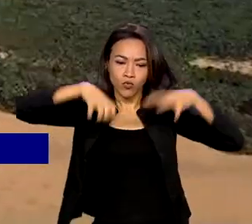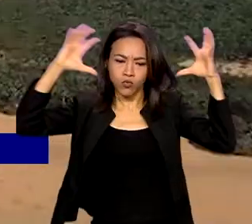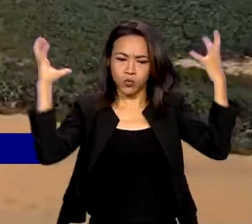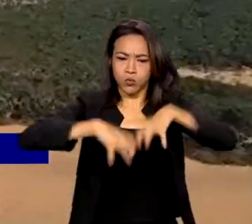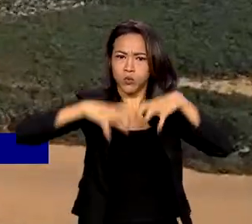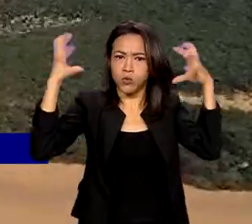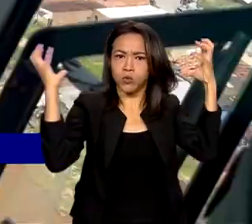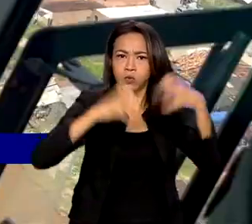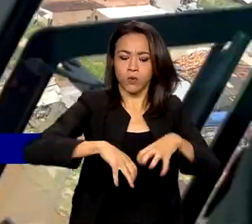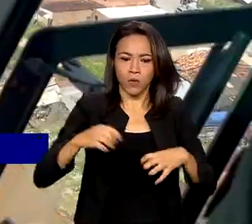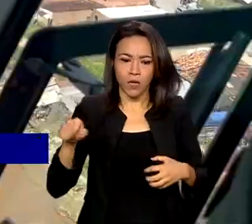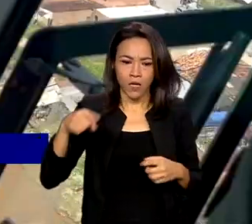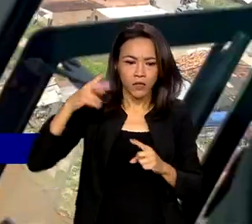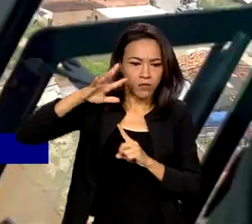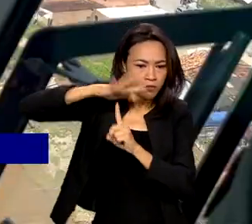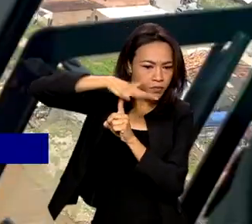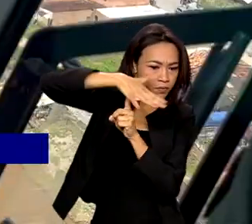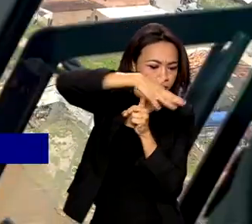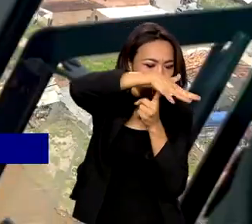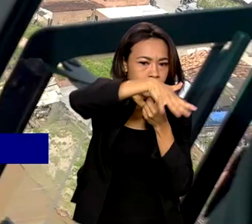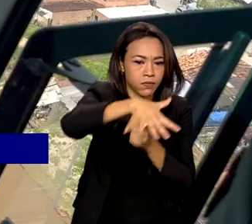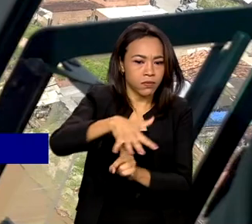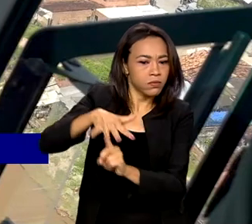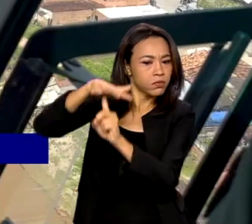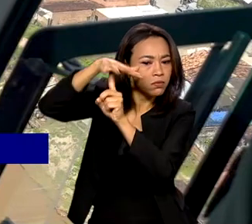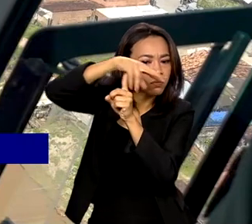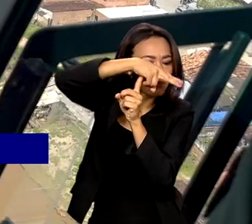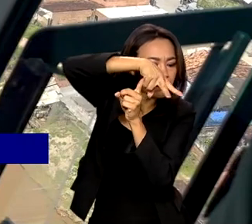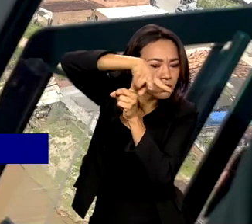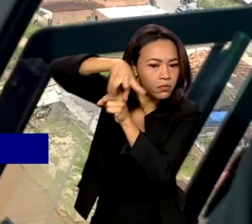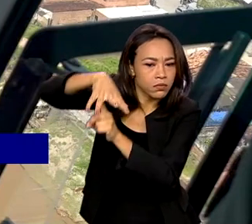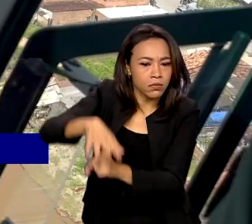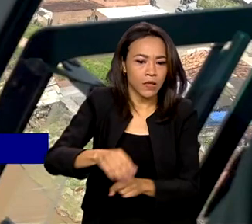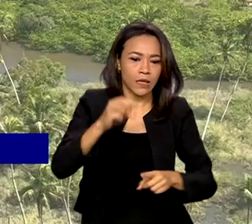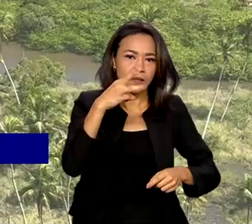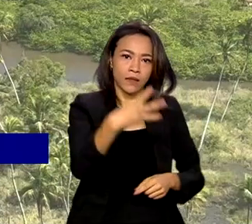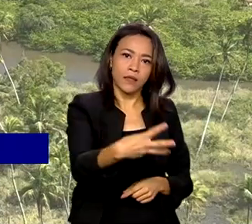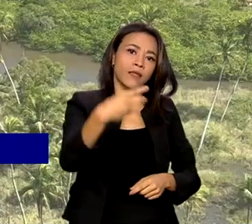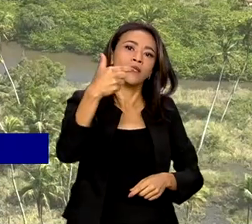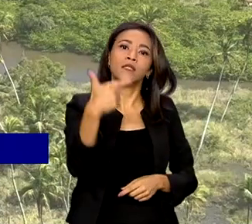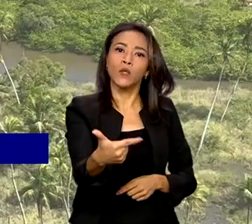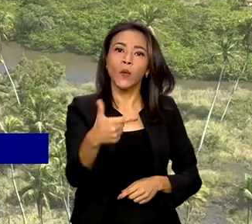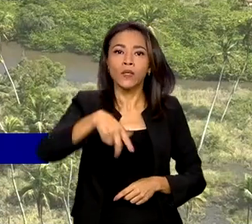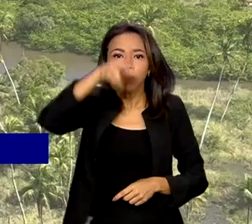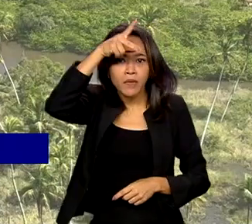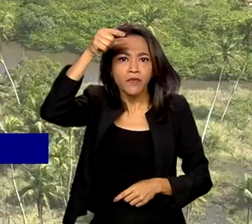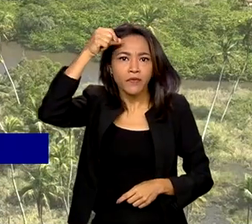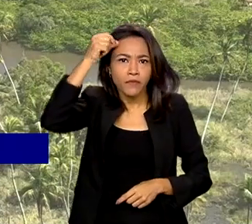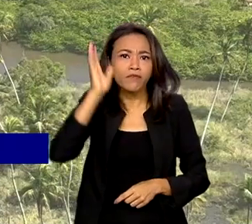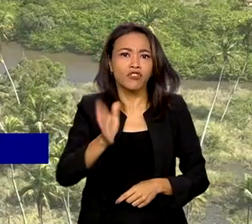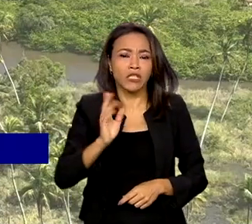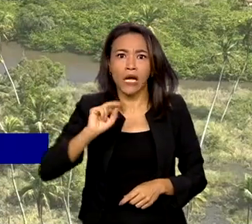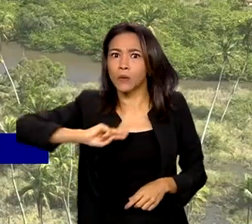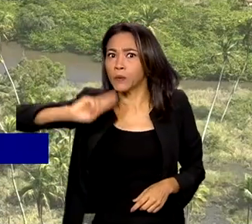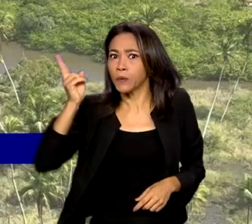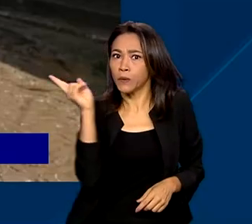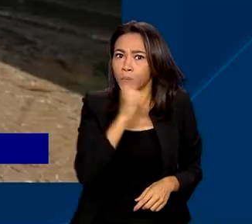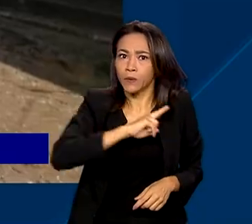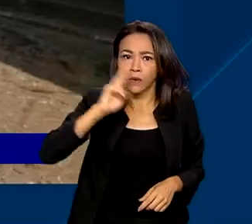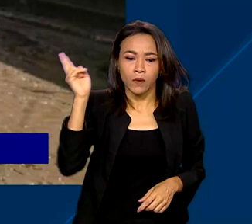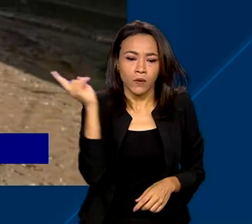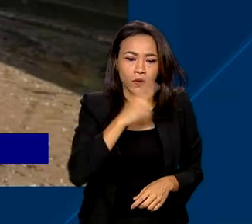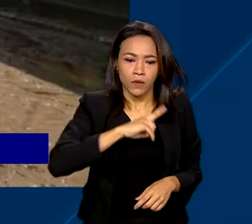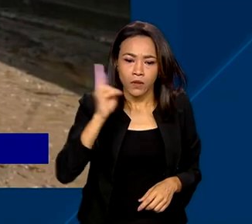Eles realizaram um sobrevoo pela região. 32 prefeitos já declararam situação de emergência.